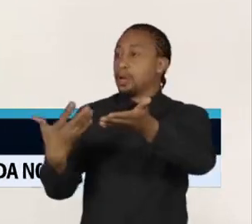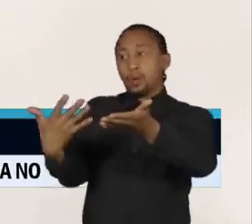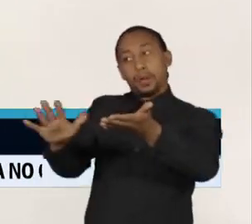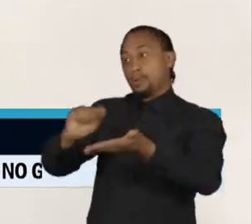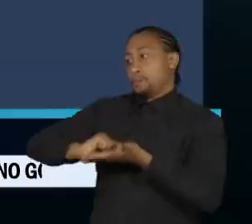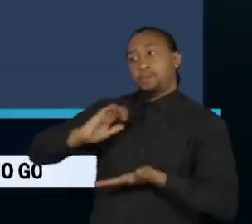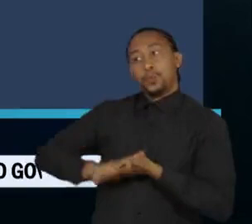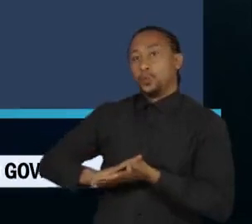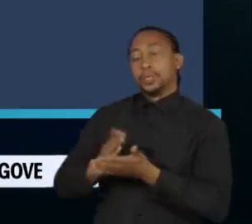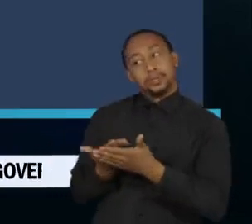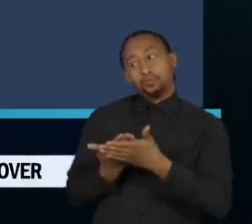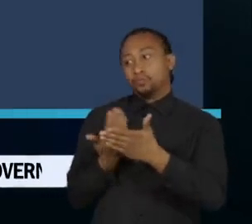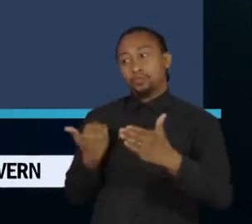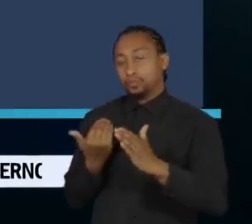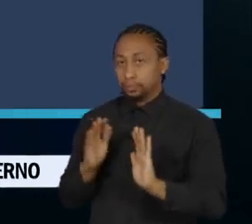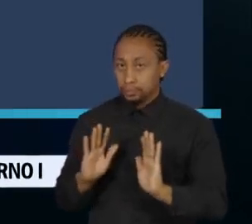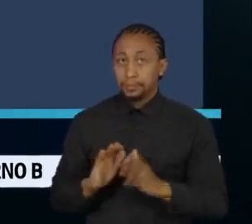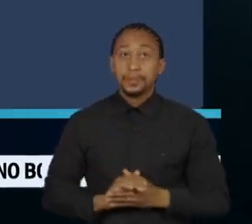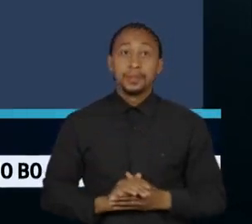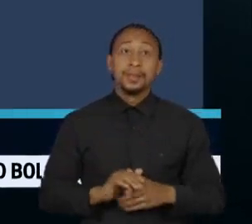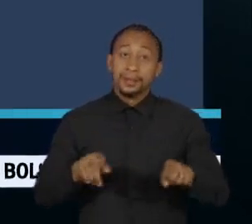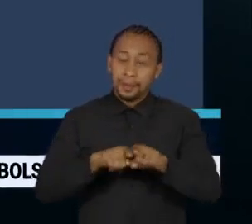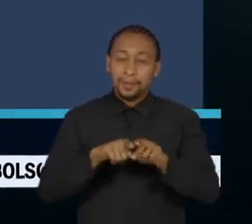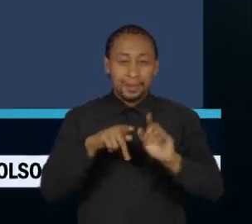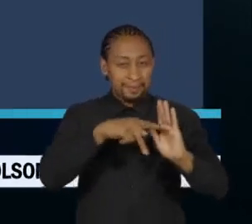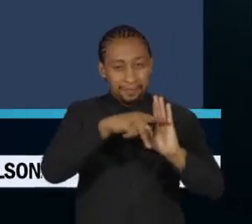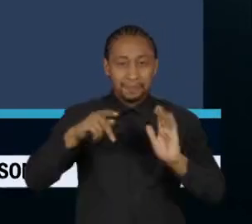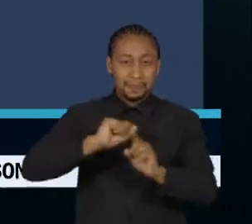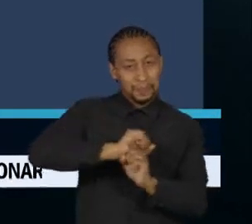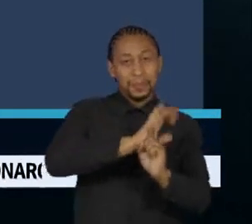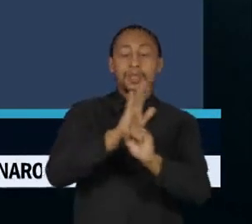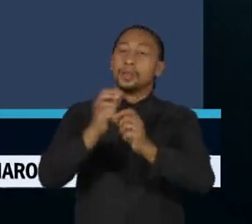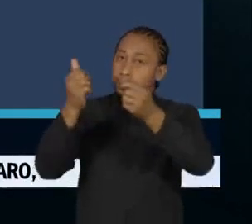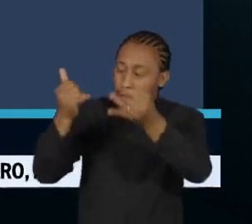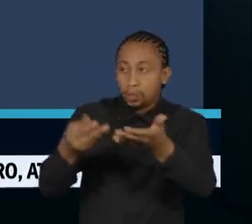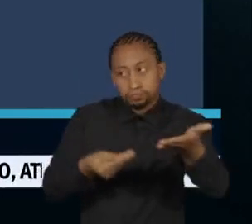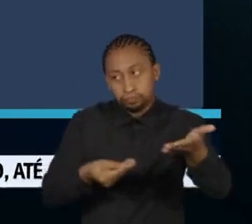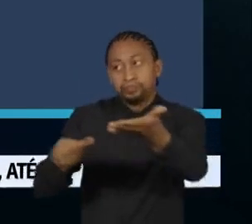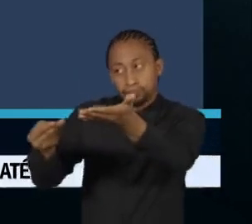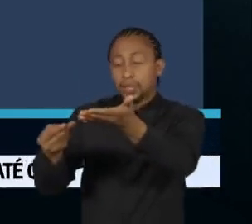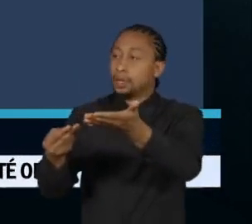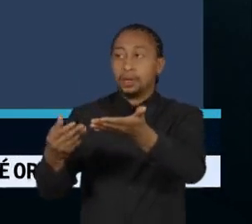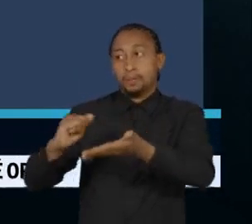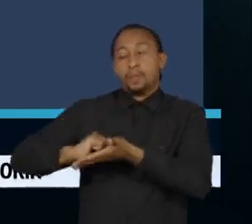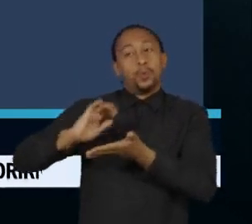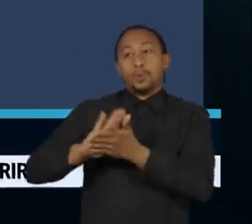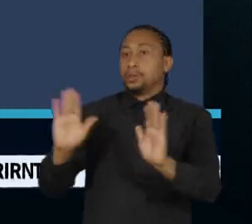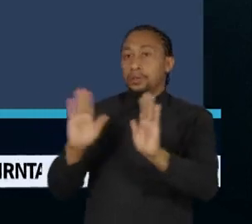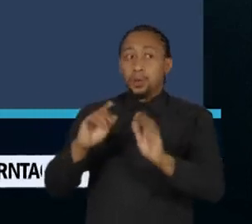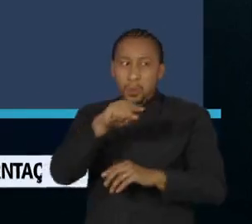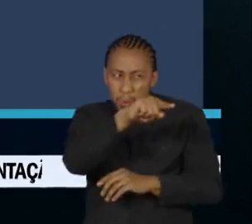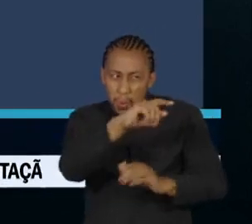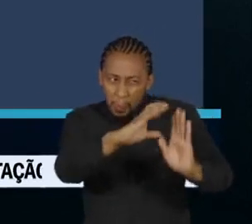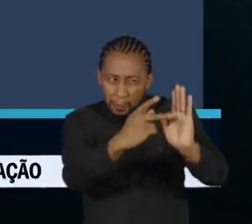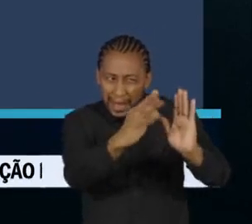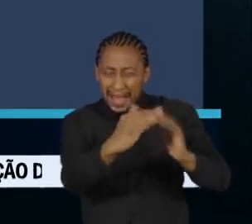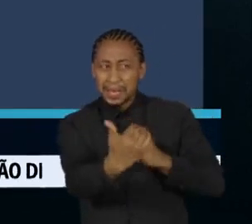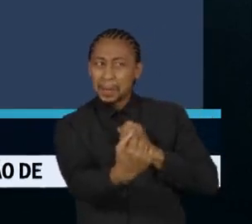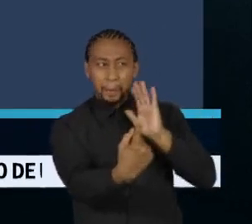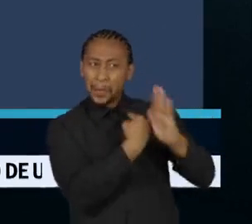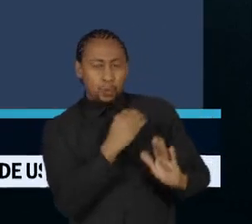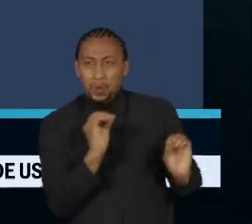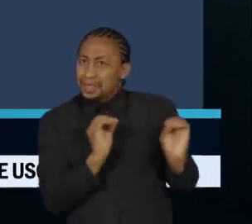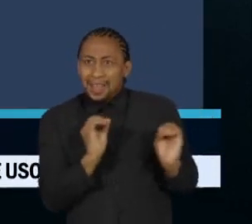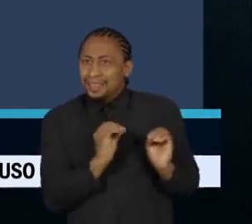do Republicanos, Marcos Pereira, também afirmou que deve recorrer ao TSE. Ele diz que não foi consultado pelo PL e, se tivesse sido,